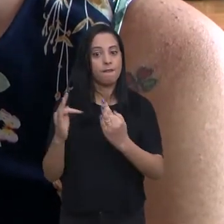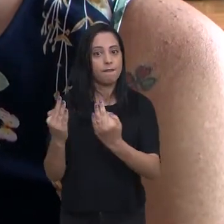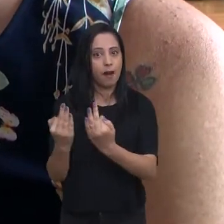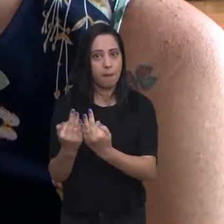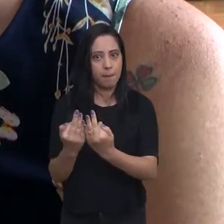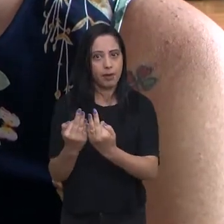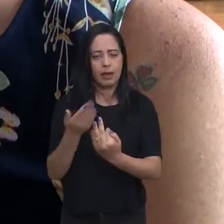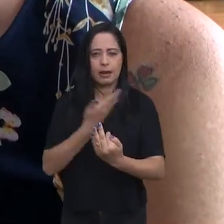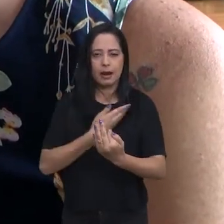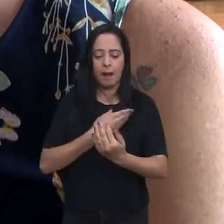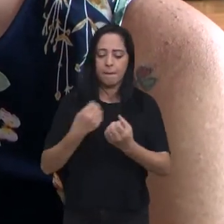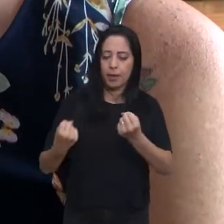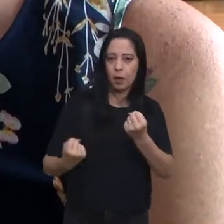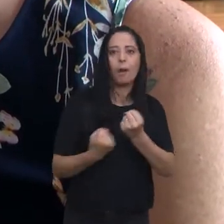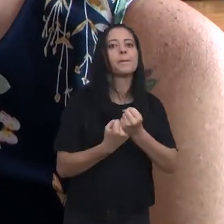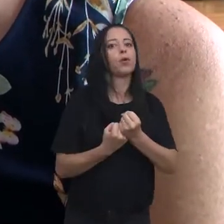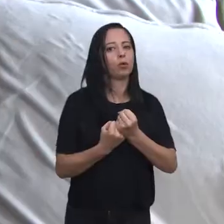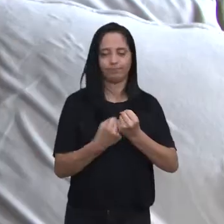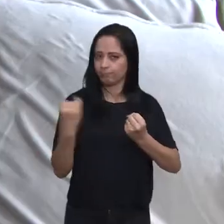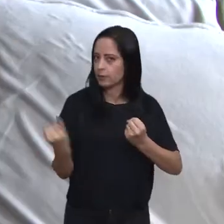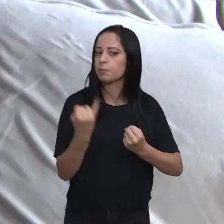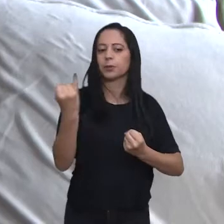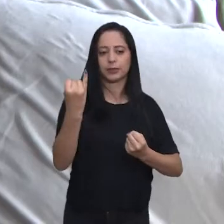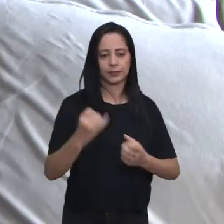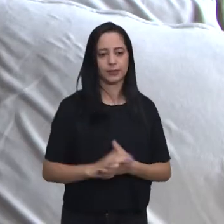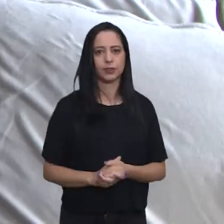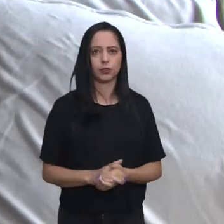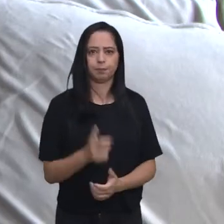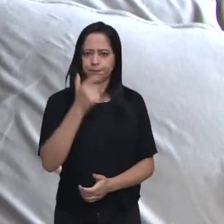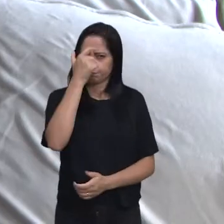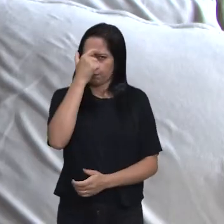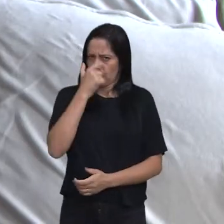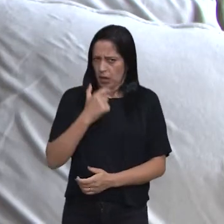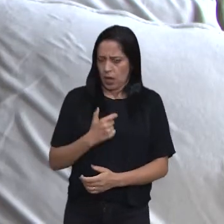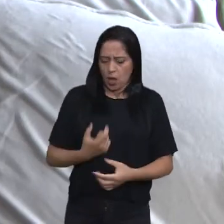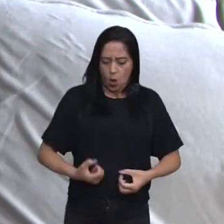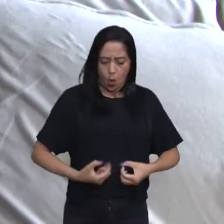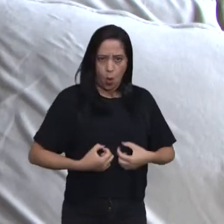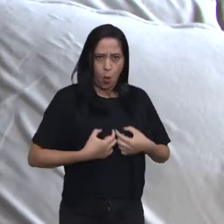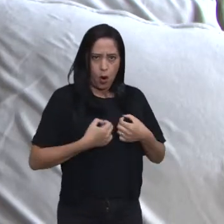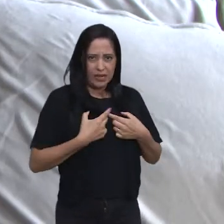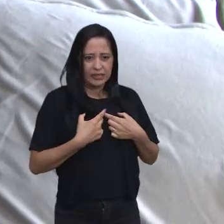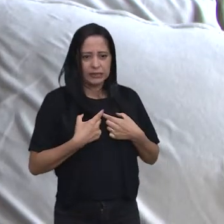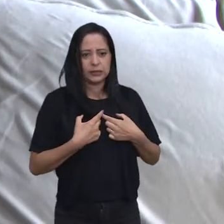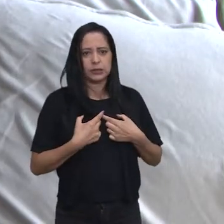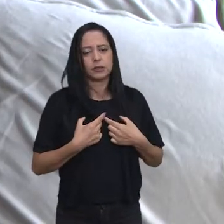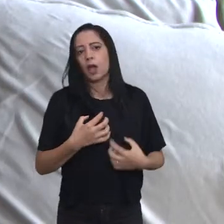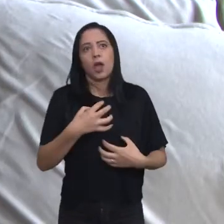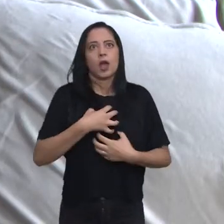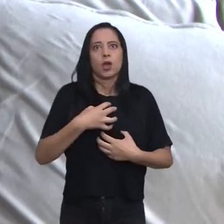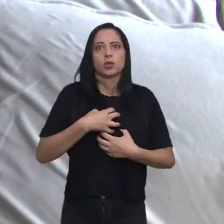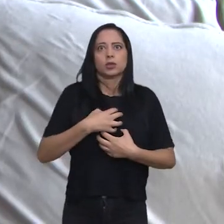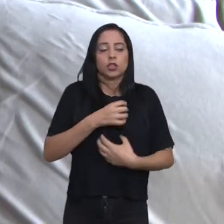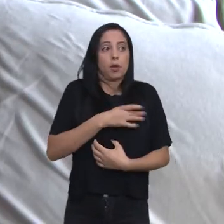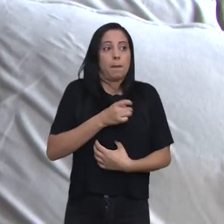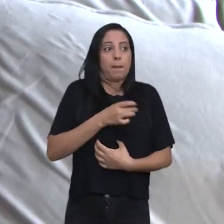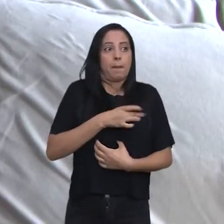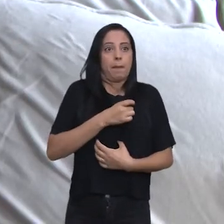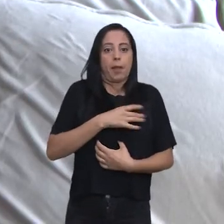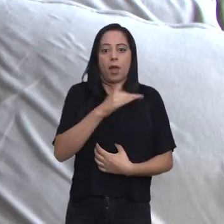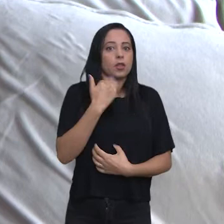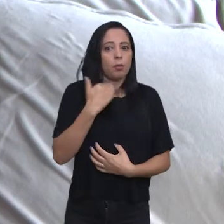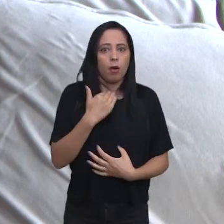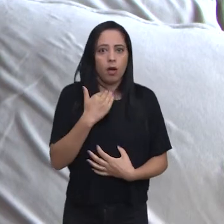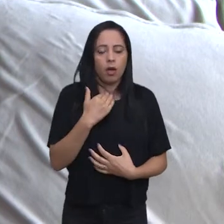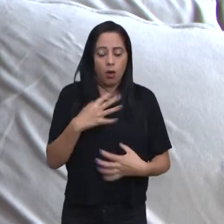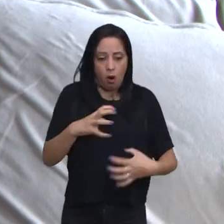próximas faz toda a diferença. Quando eu fiquei com câncer, foi a primeira vez que eu senti medo de morrer. E assim, foi um choque